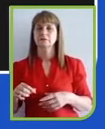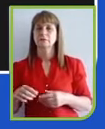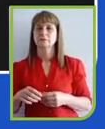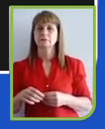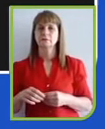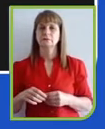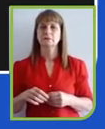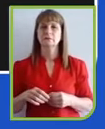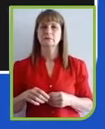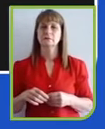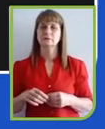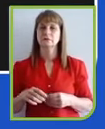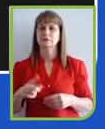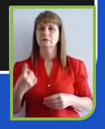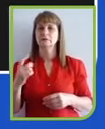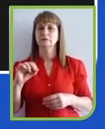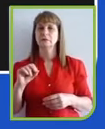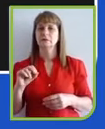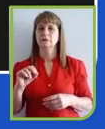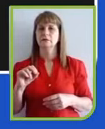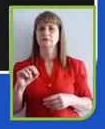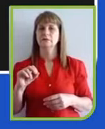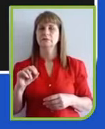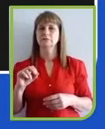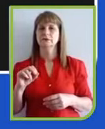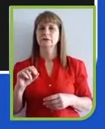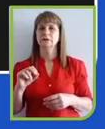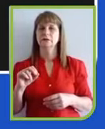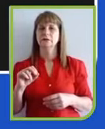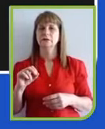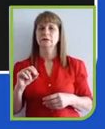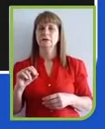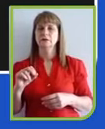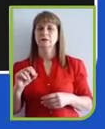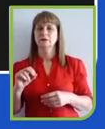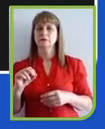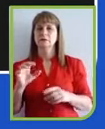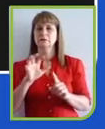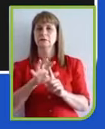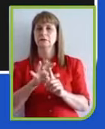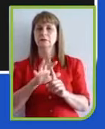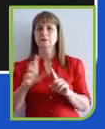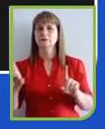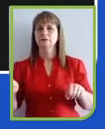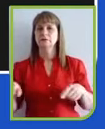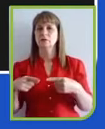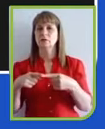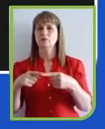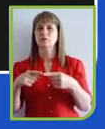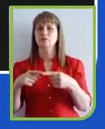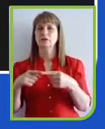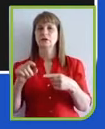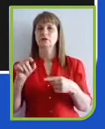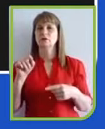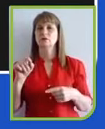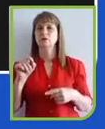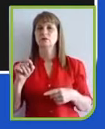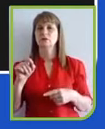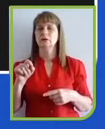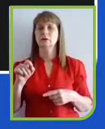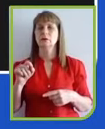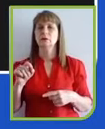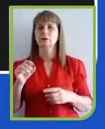décima e penúltima tendência tem muito a ver com os comunicadores,